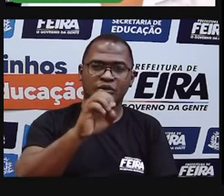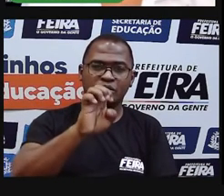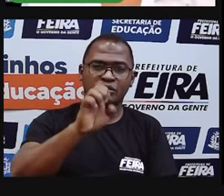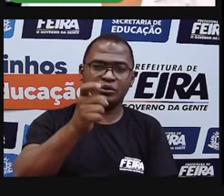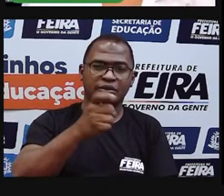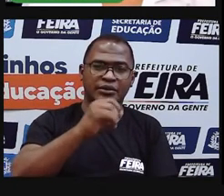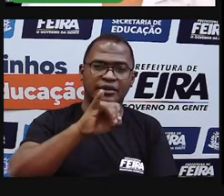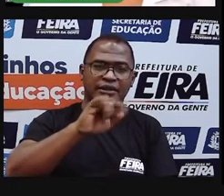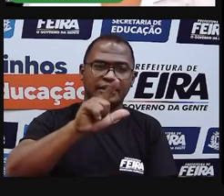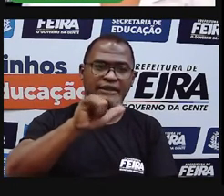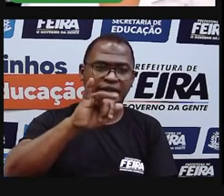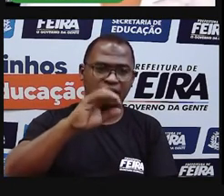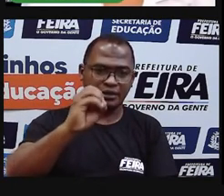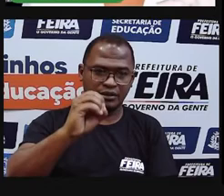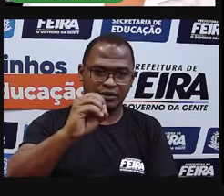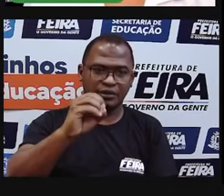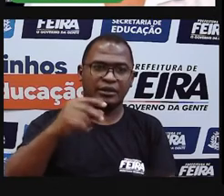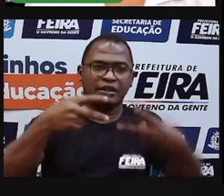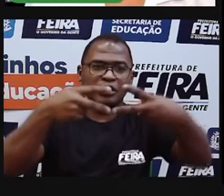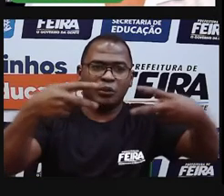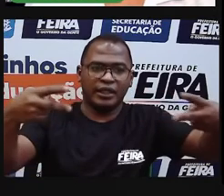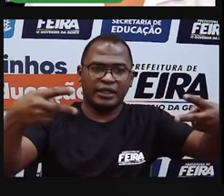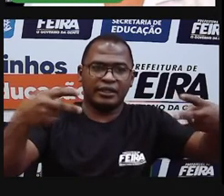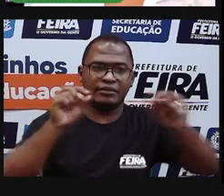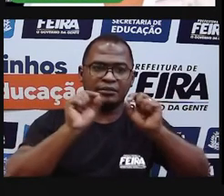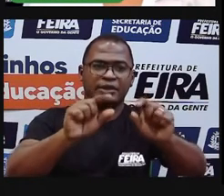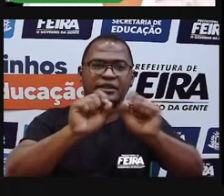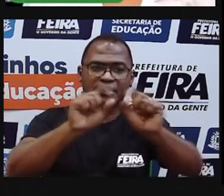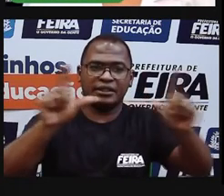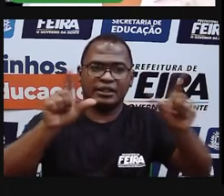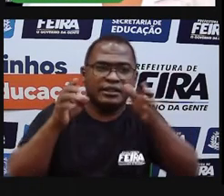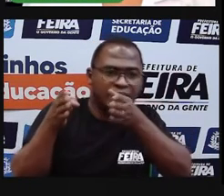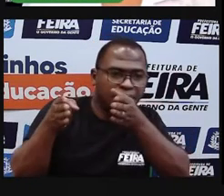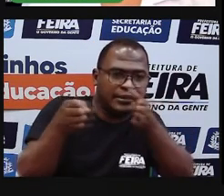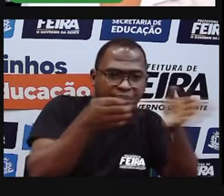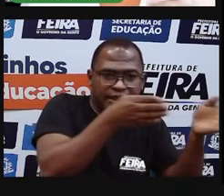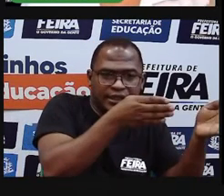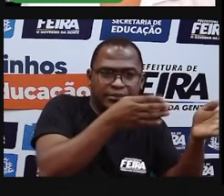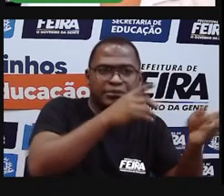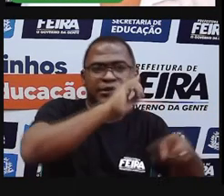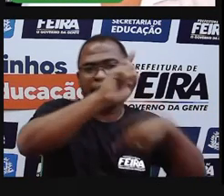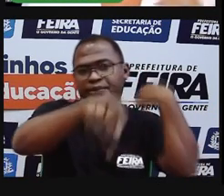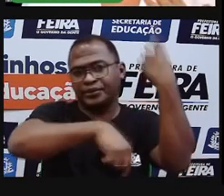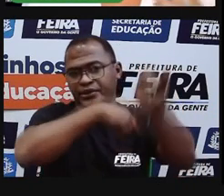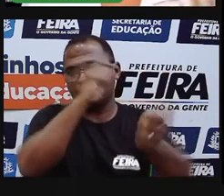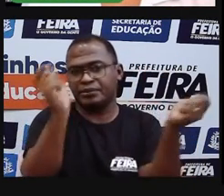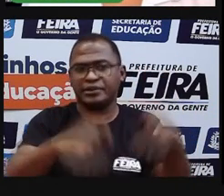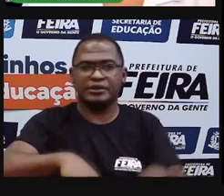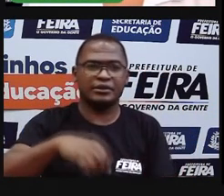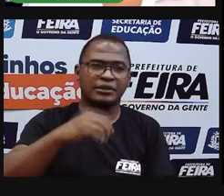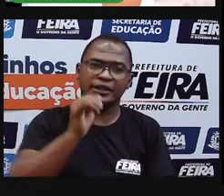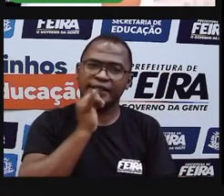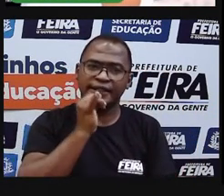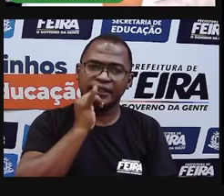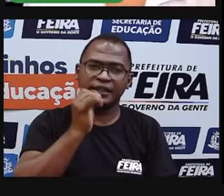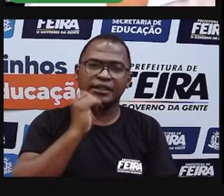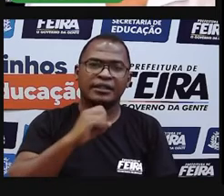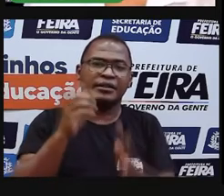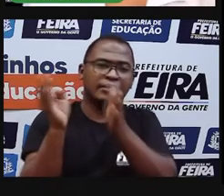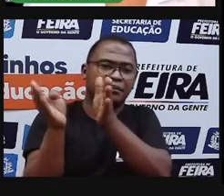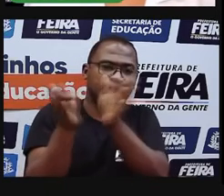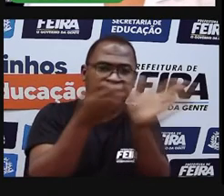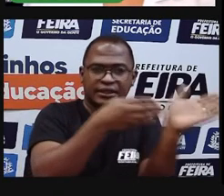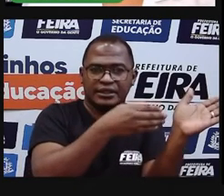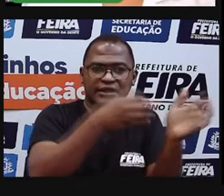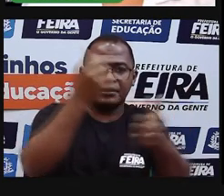YouTube. Eu não vou passar pra vocês, eu vou ler um trechinho dela, tá? Mas vocês podem ouvir, claro, porque eu não tenho voz pra cantar pra vocês.